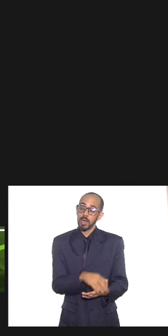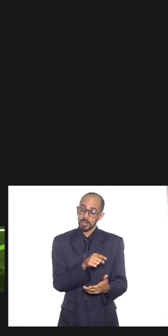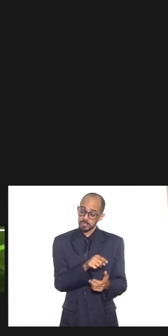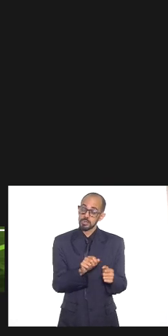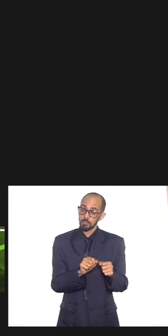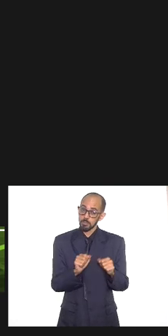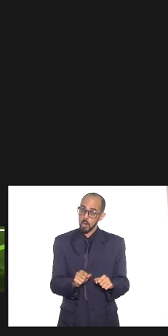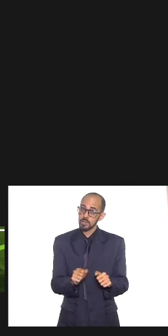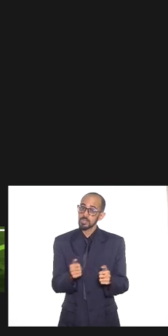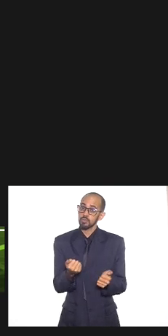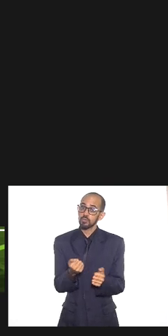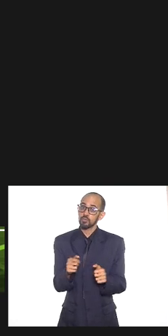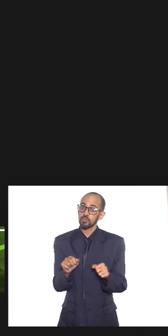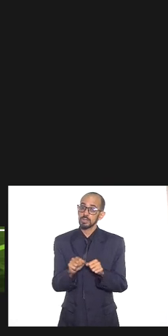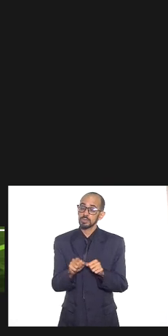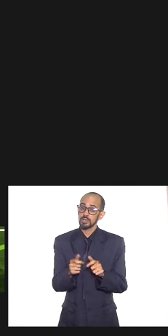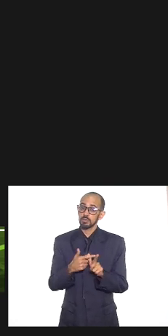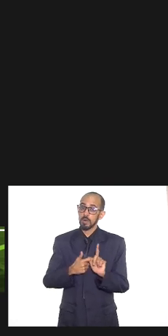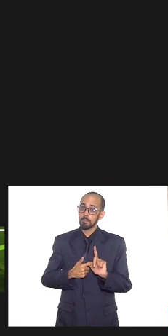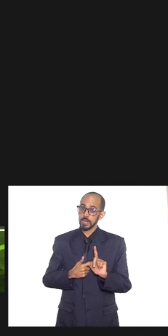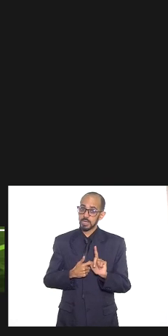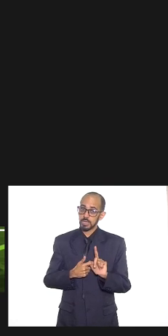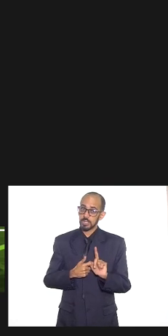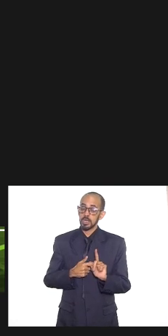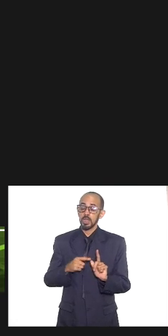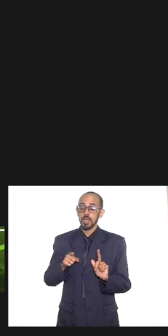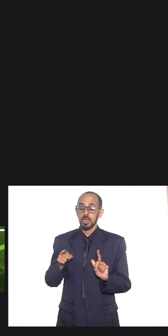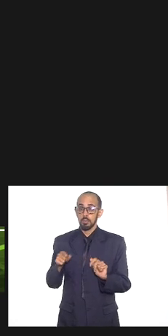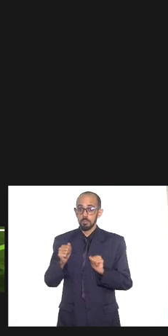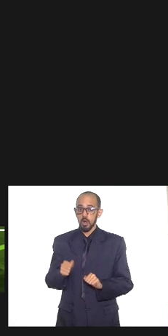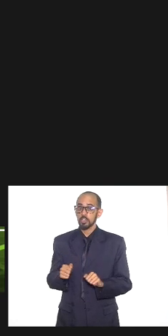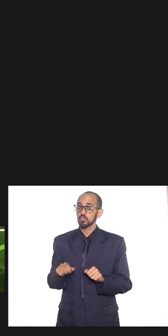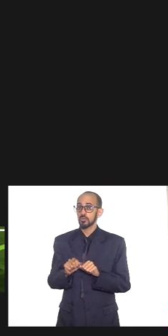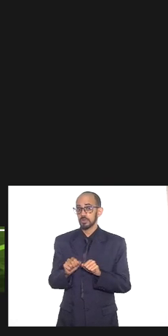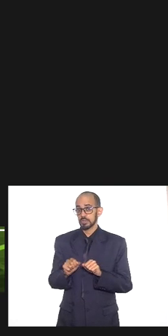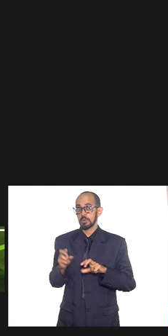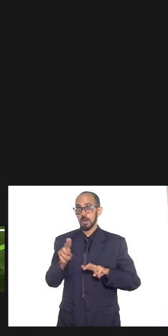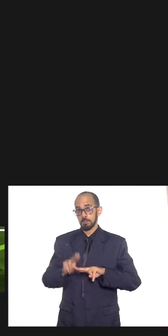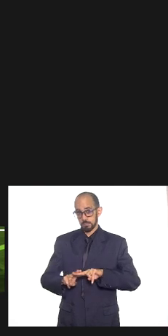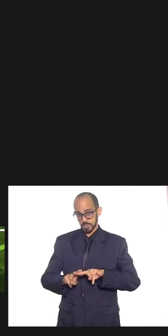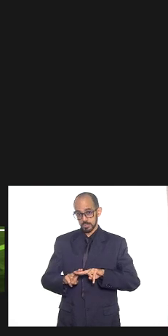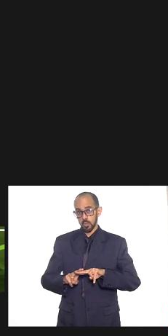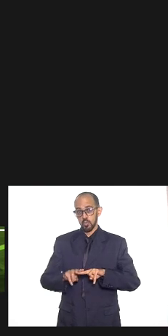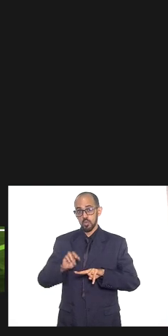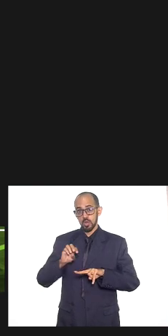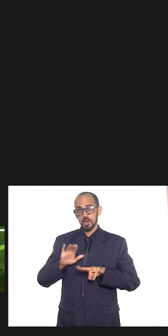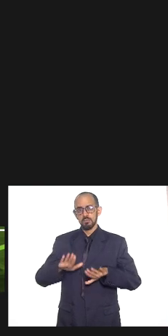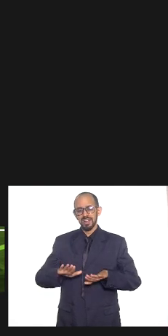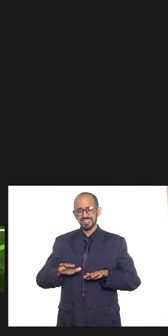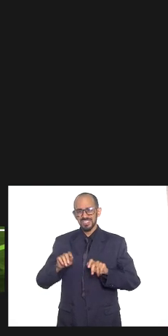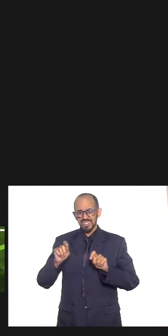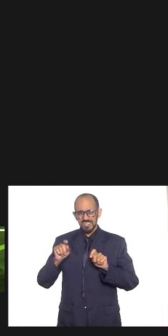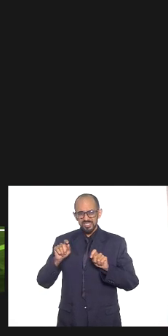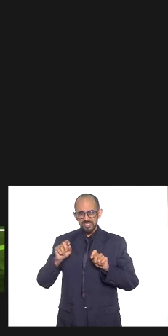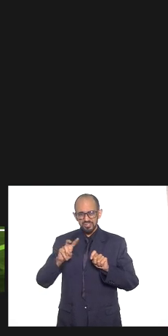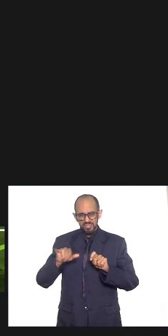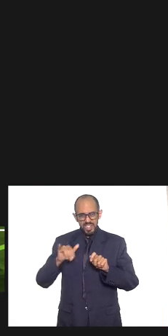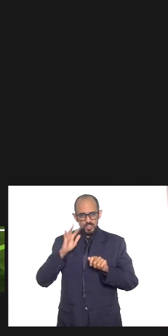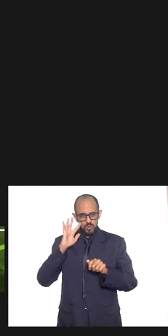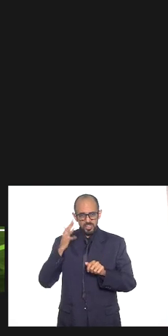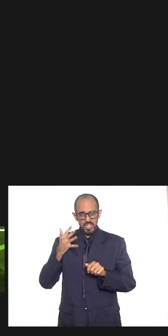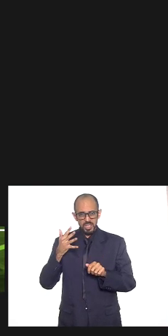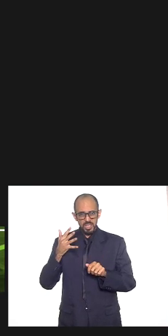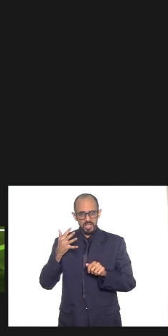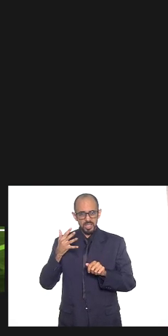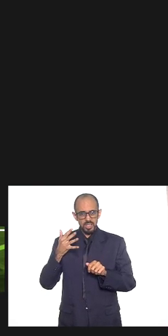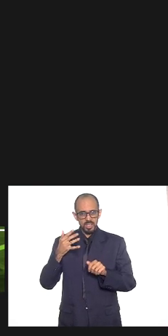uma pena certo eu posso representar por uma prisão nesse percurso só que seria suficiente por quê porque